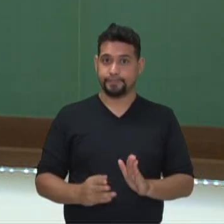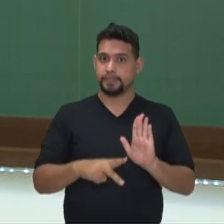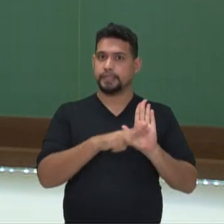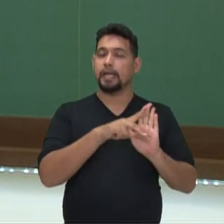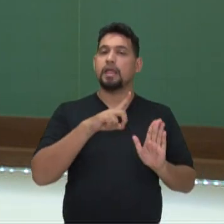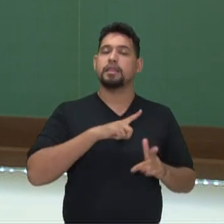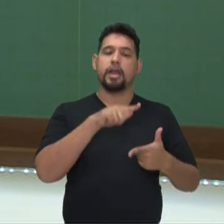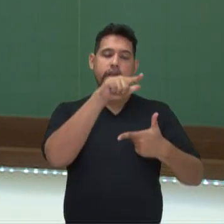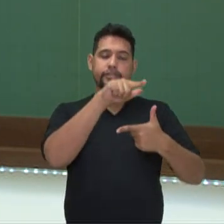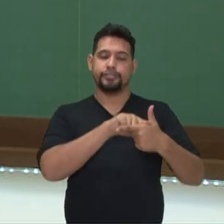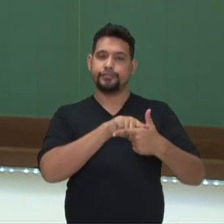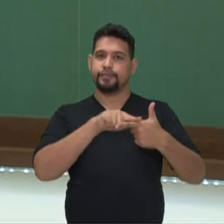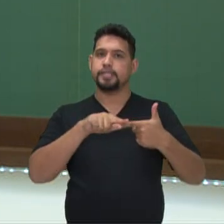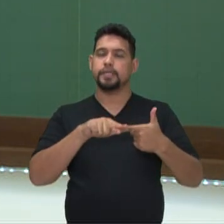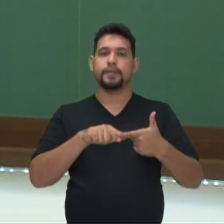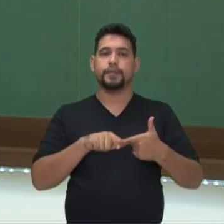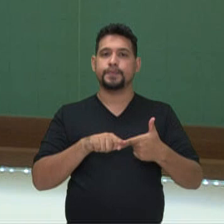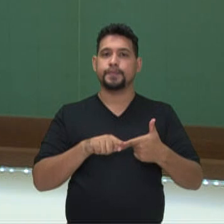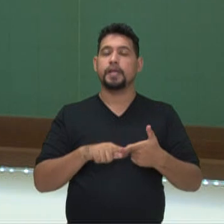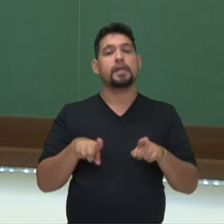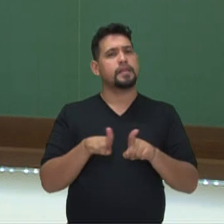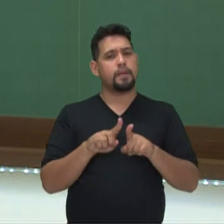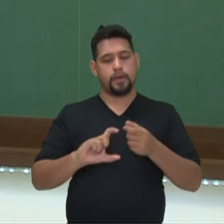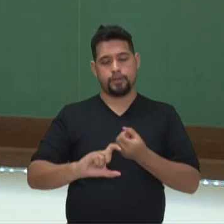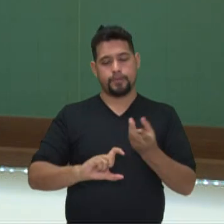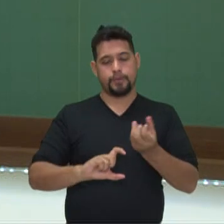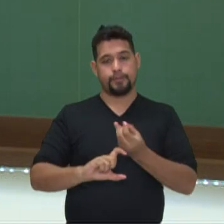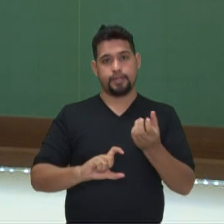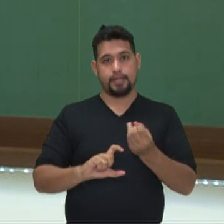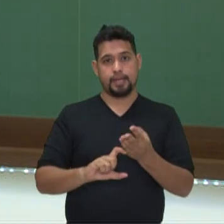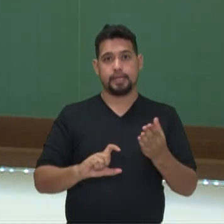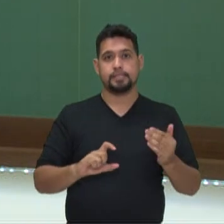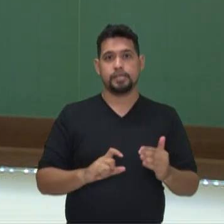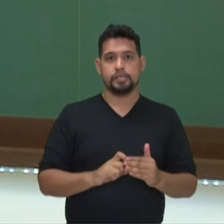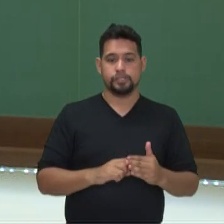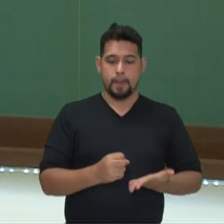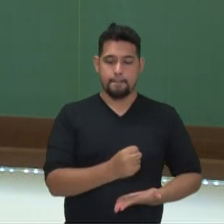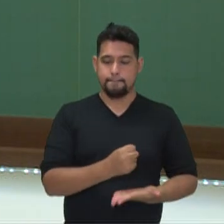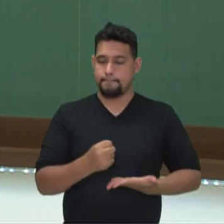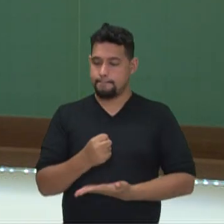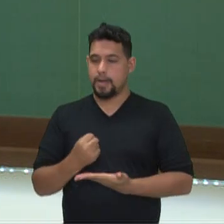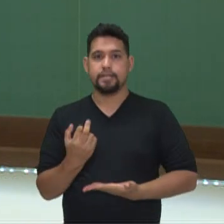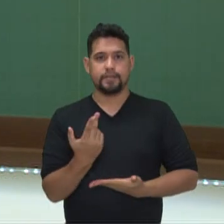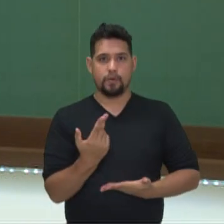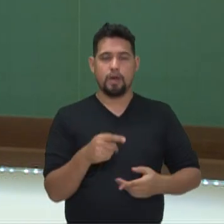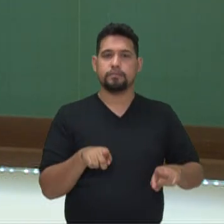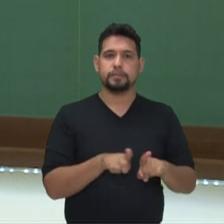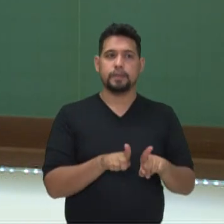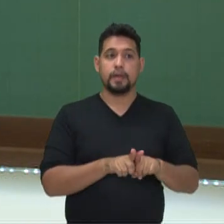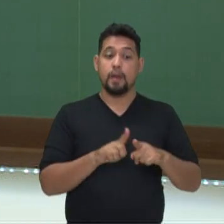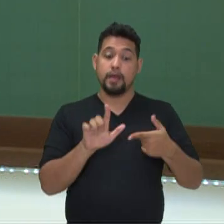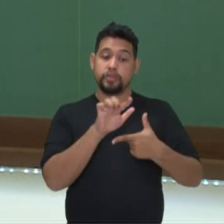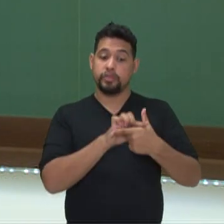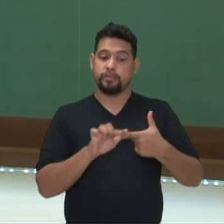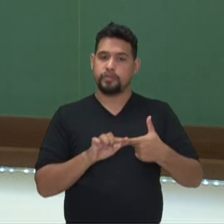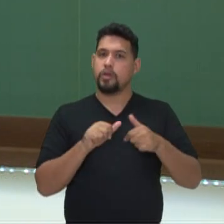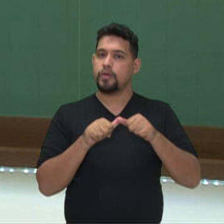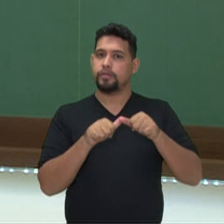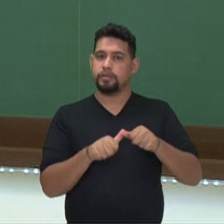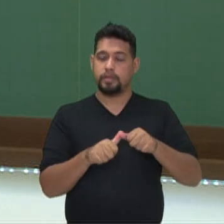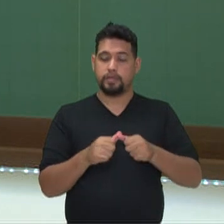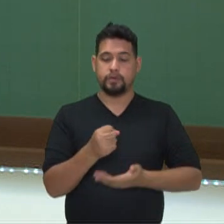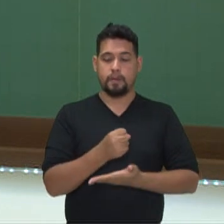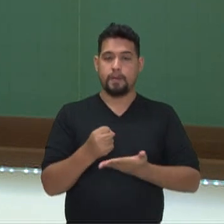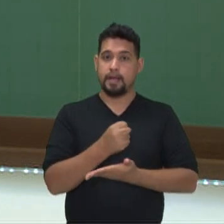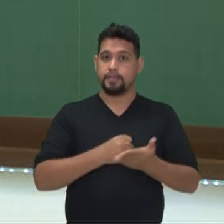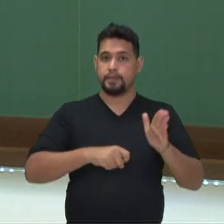a divisão de potências também de mesma base. Na divisão eu conservo a minha base que é